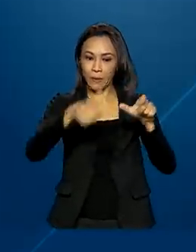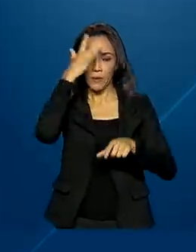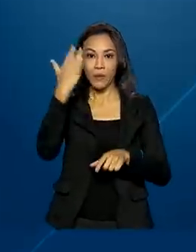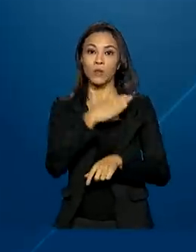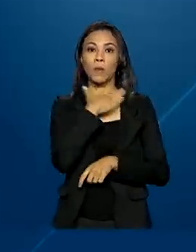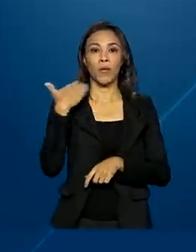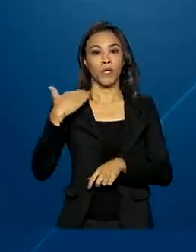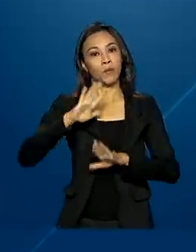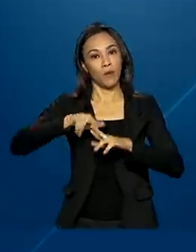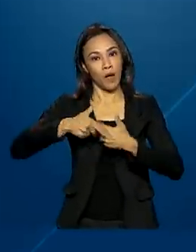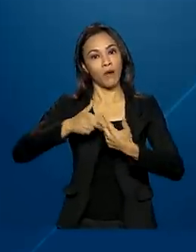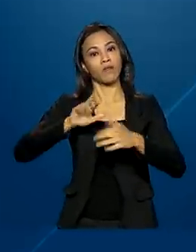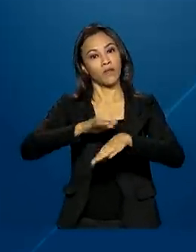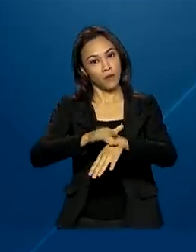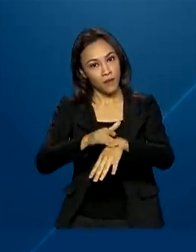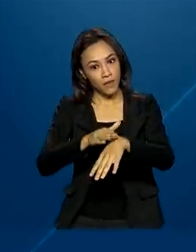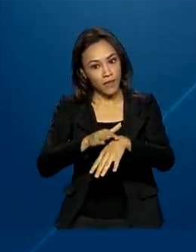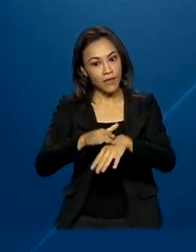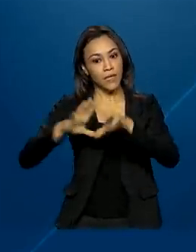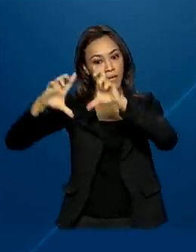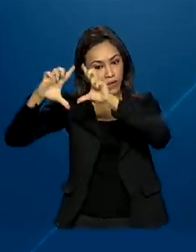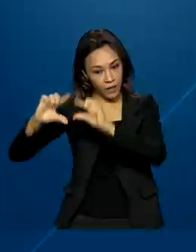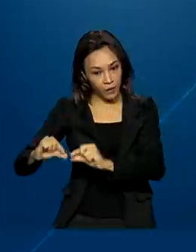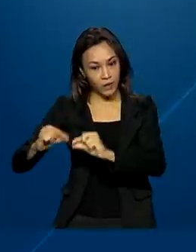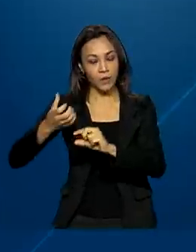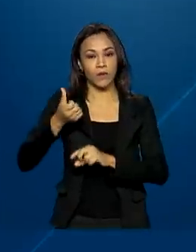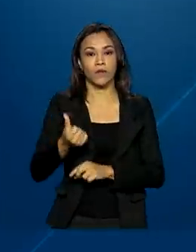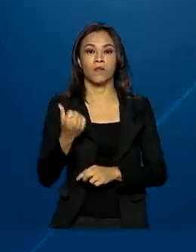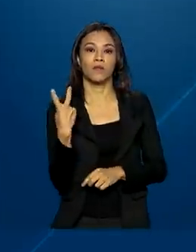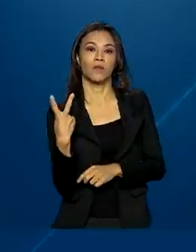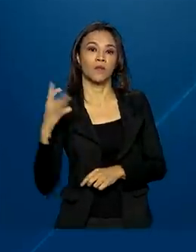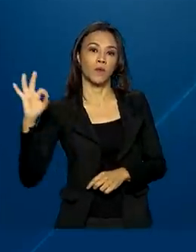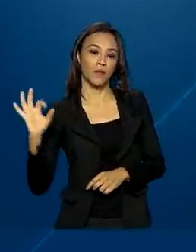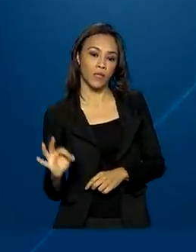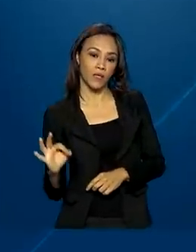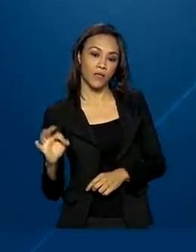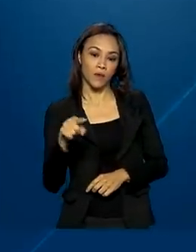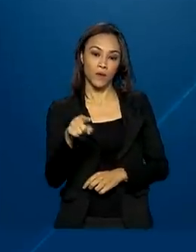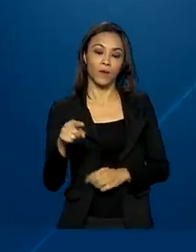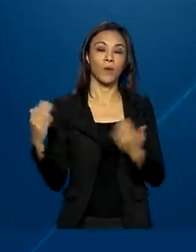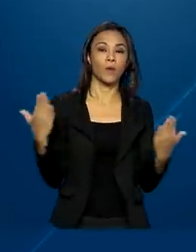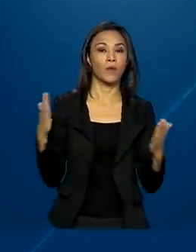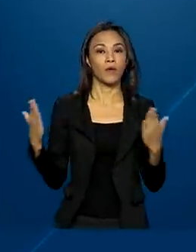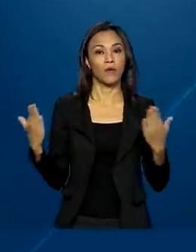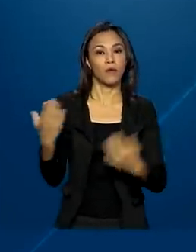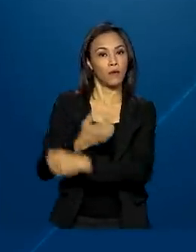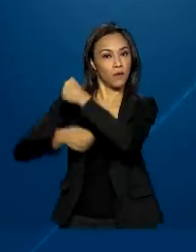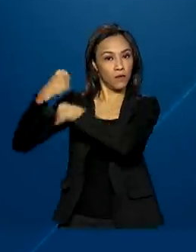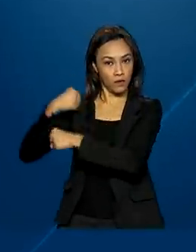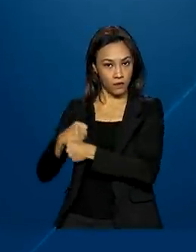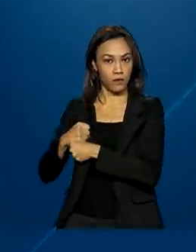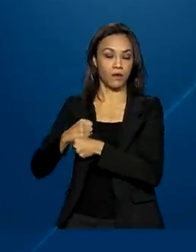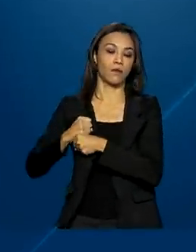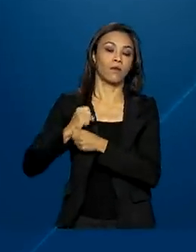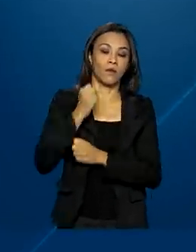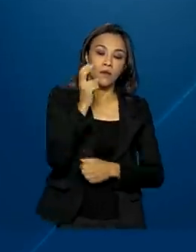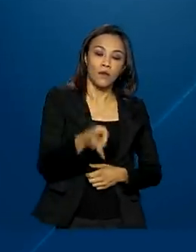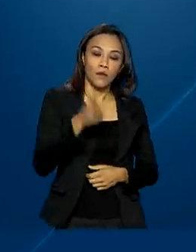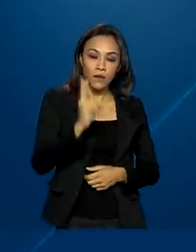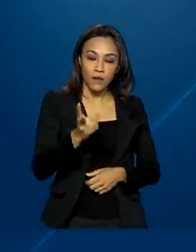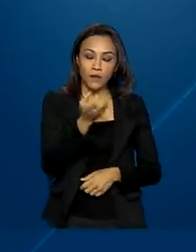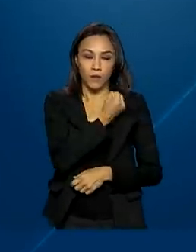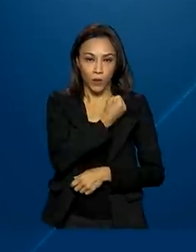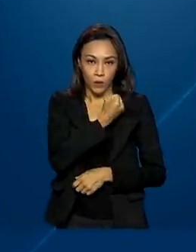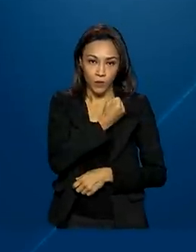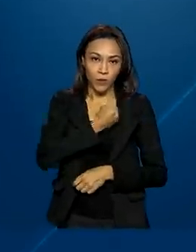fatais da doença, redução de 62% em relação ao ano passado. Mesmo com os números